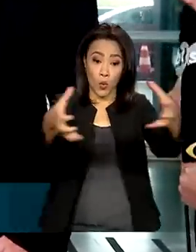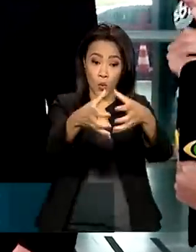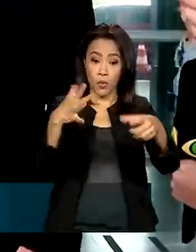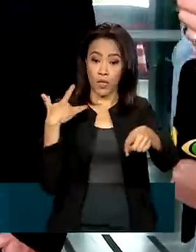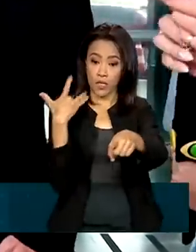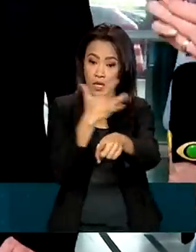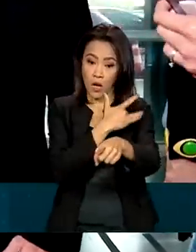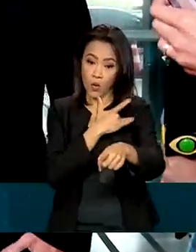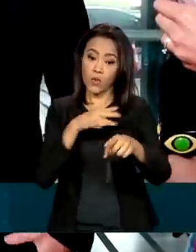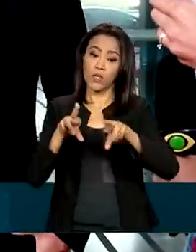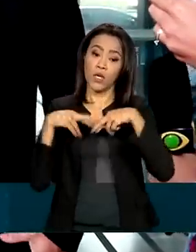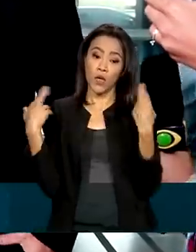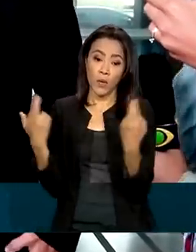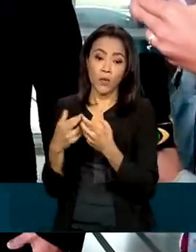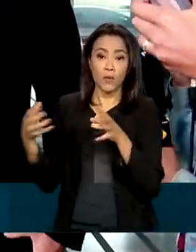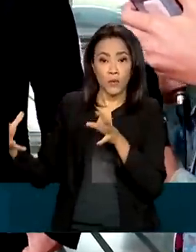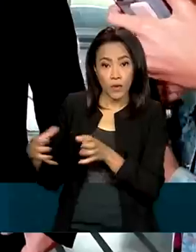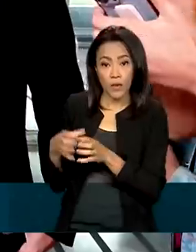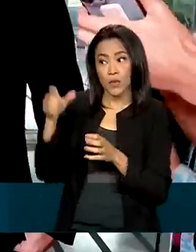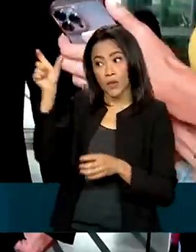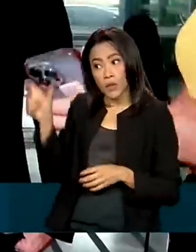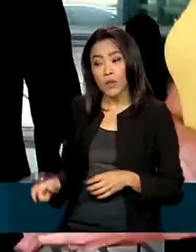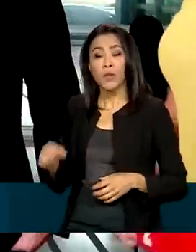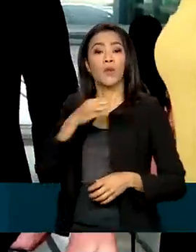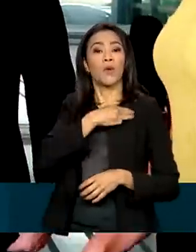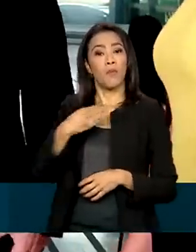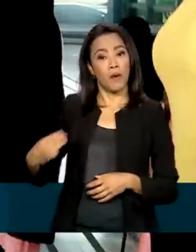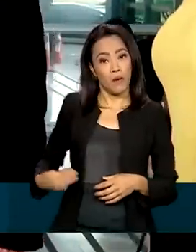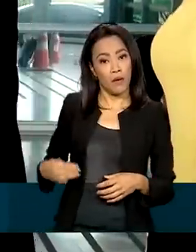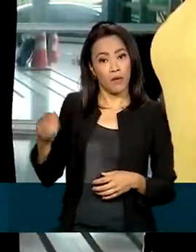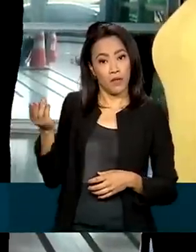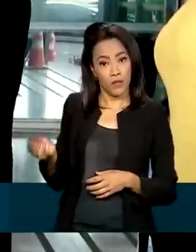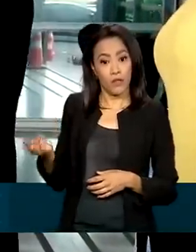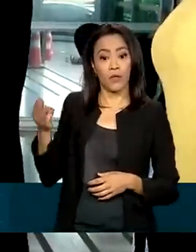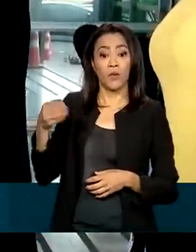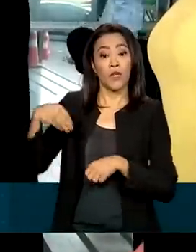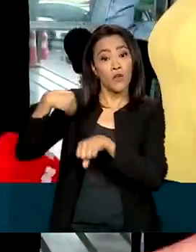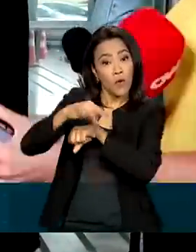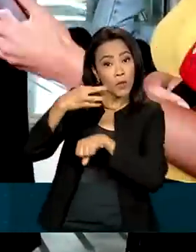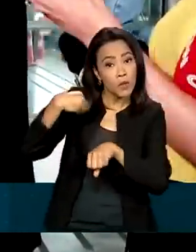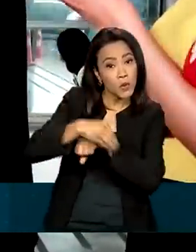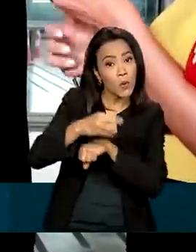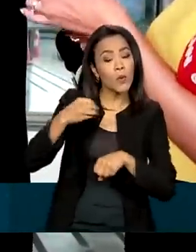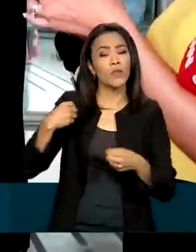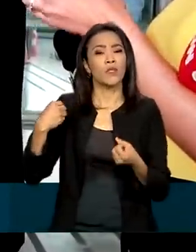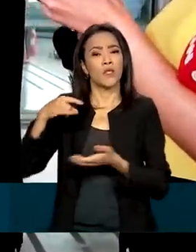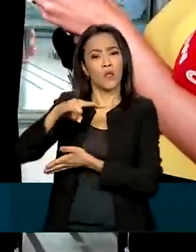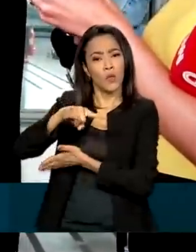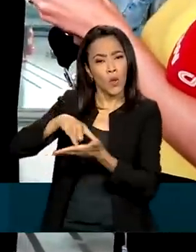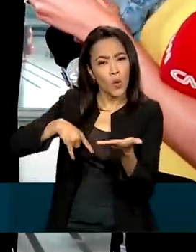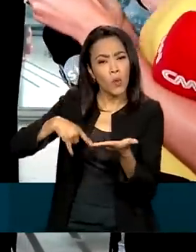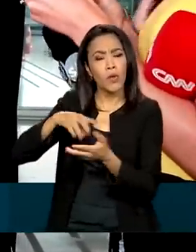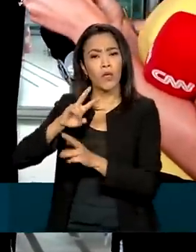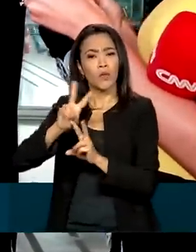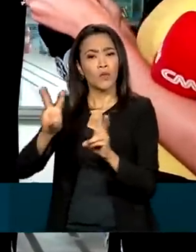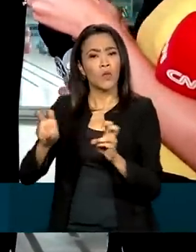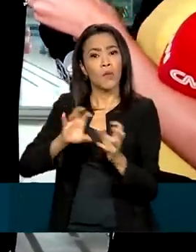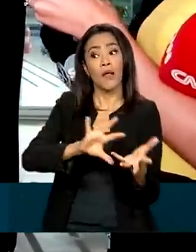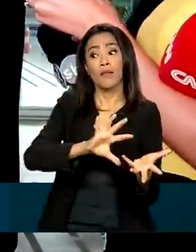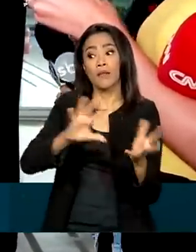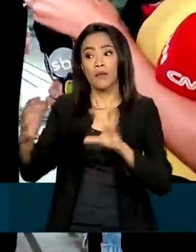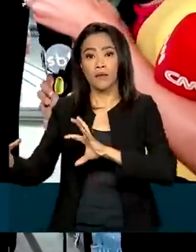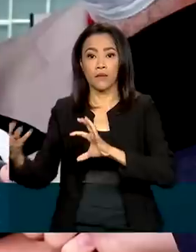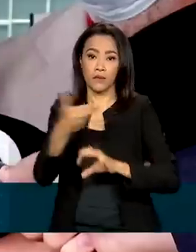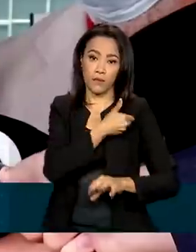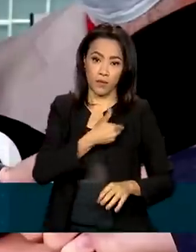ministro Marcelo Queiroga e a equipe no Ministério da Saúde, que forneceu dados, informações e documentos para o andamento da transição de